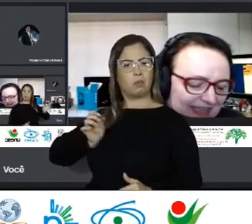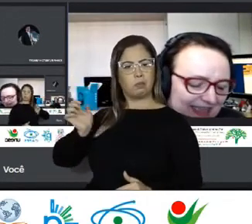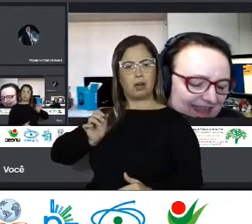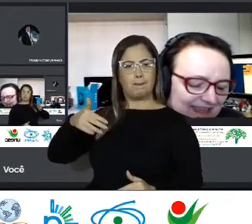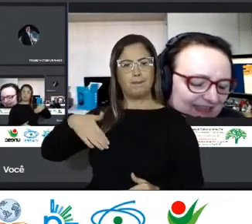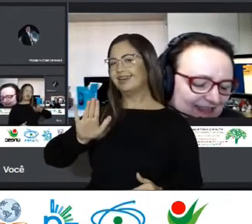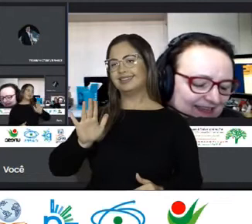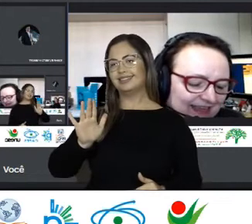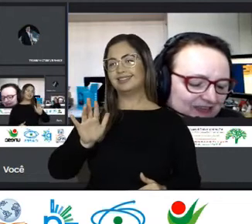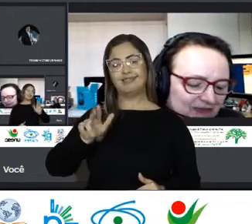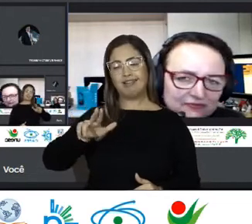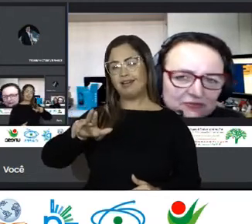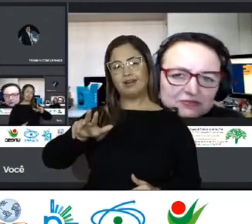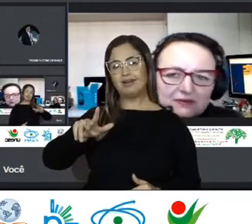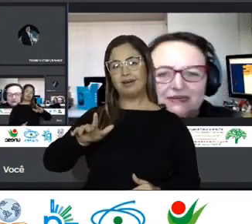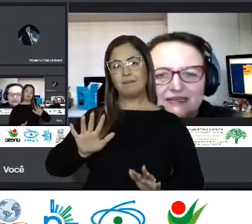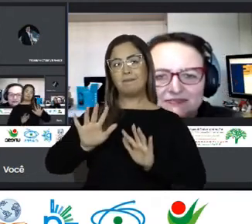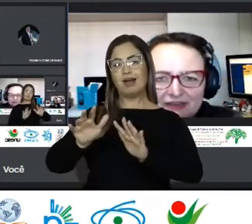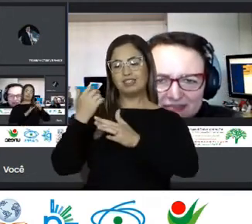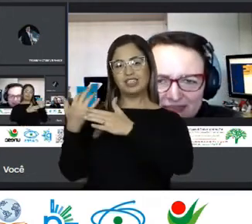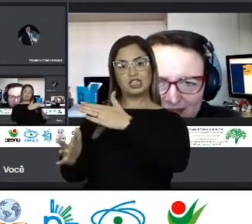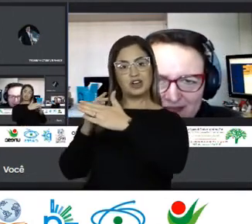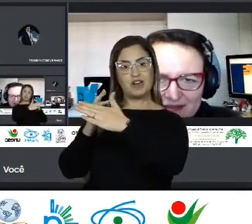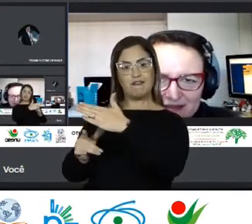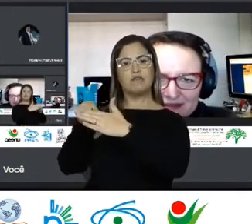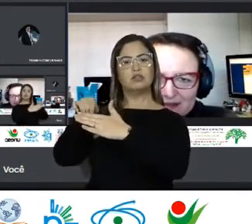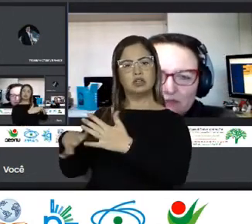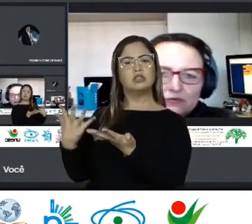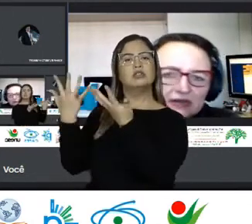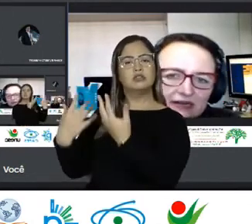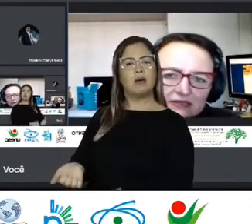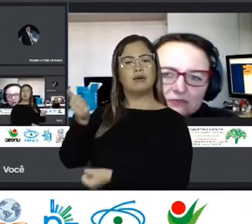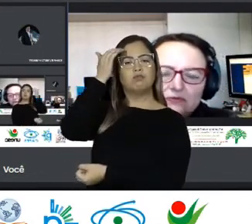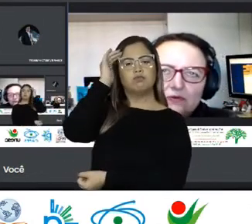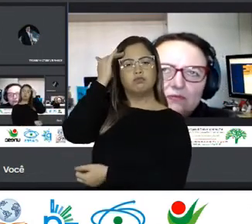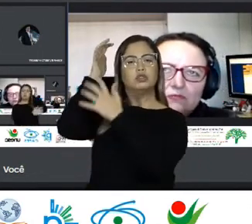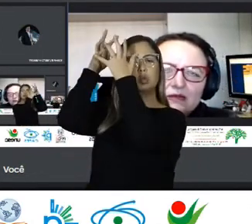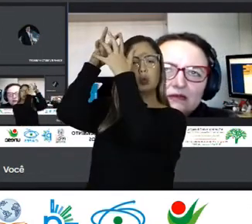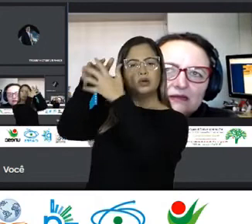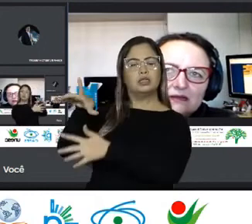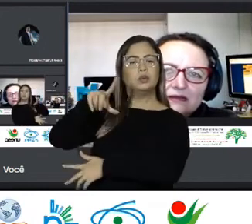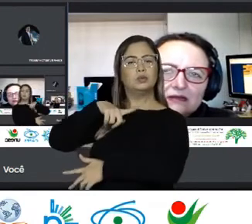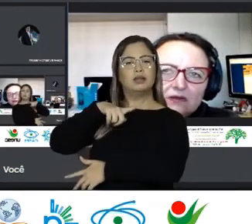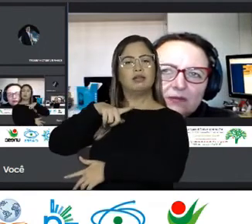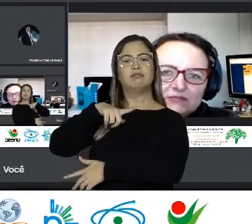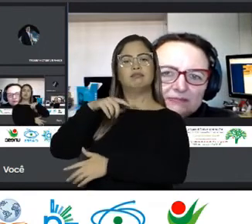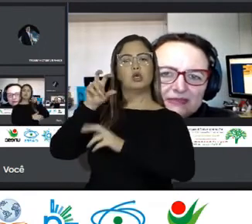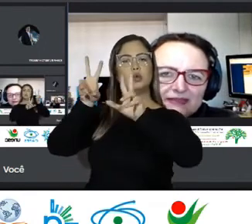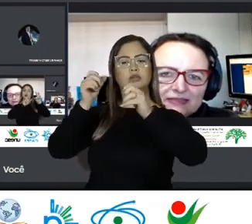Mas é aquele Que entende O refúgio De uma maneira Diferenciada Como um ganho Como uma